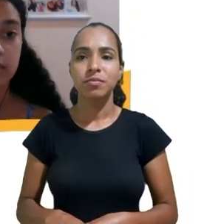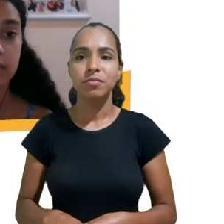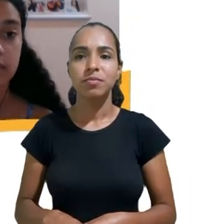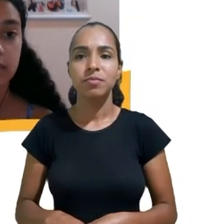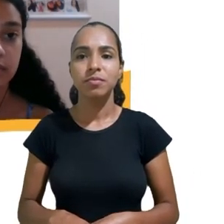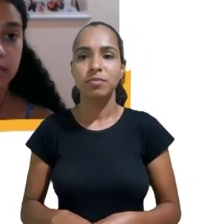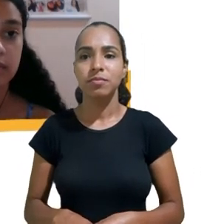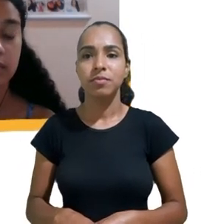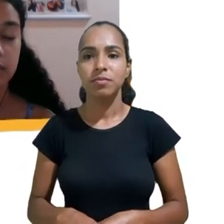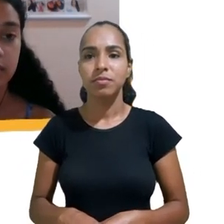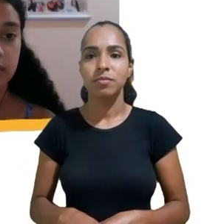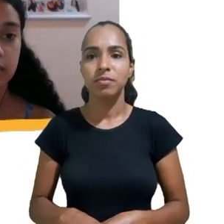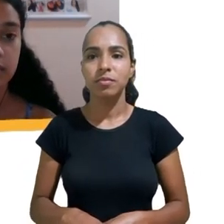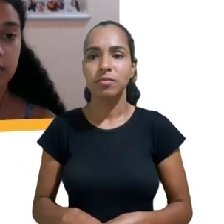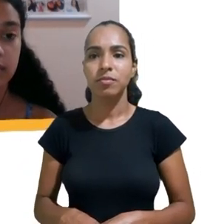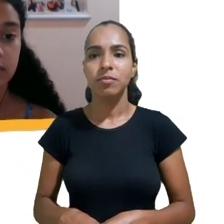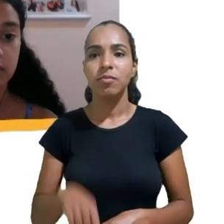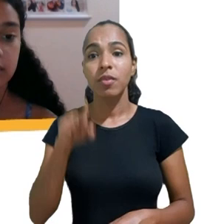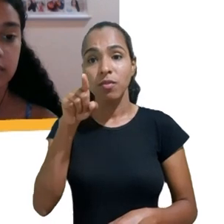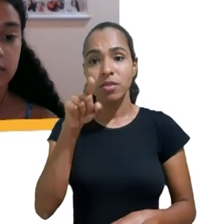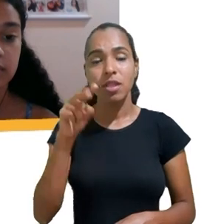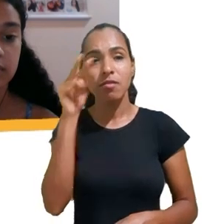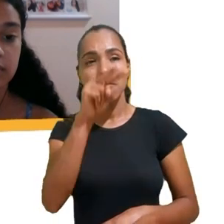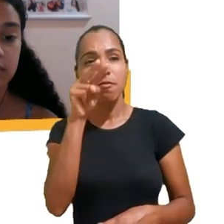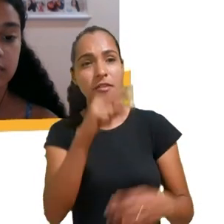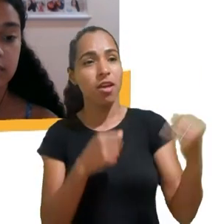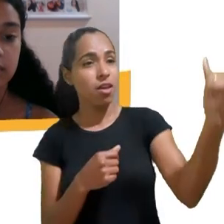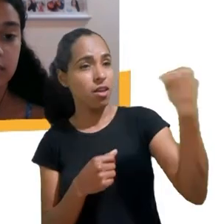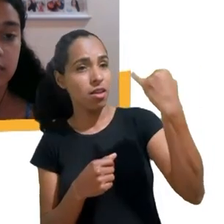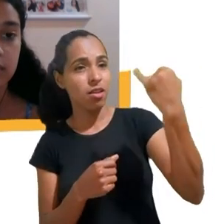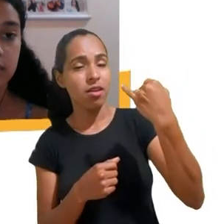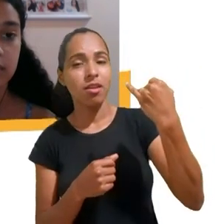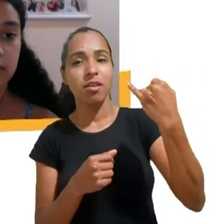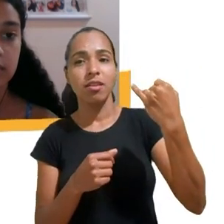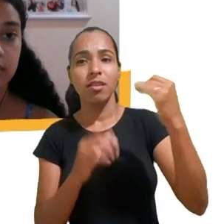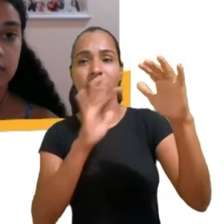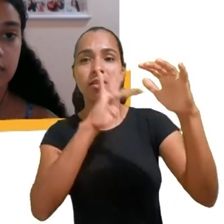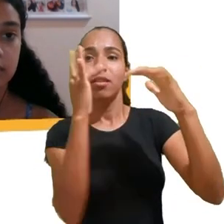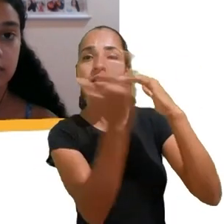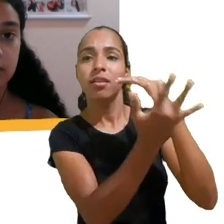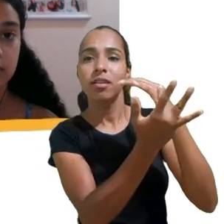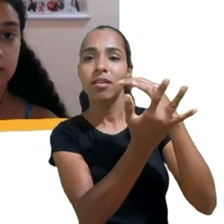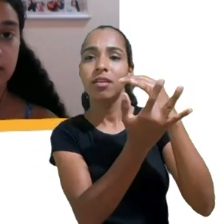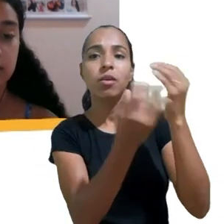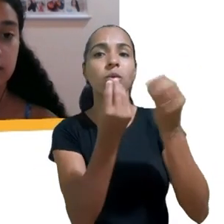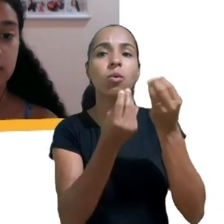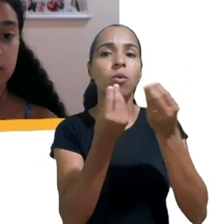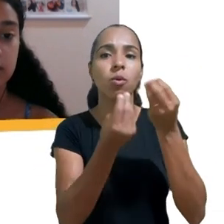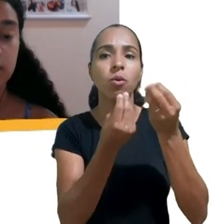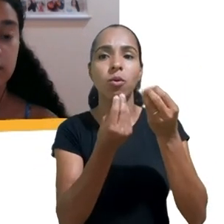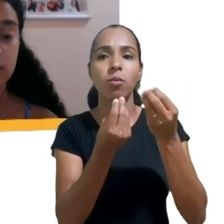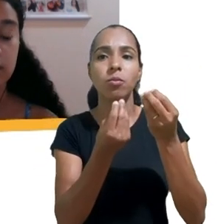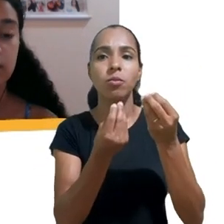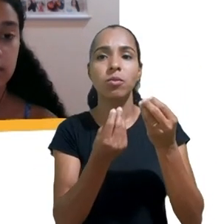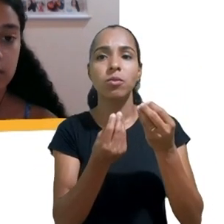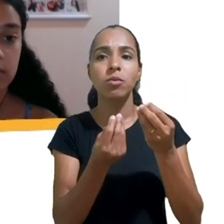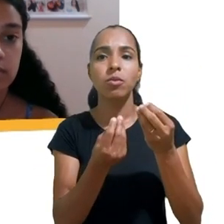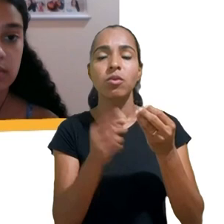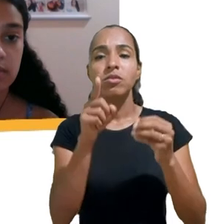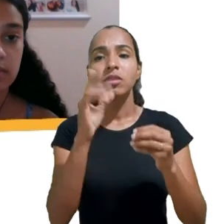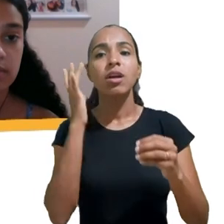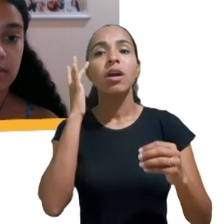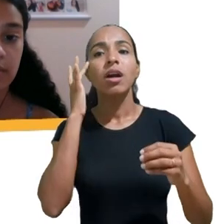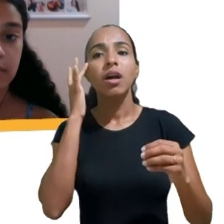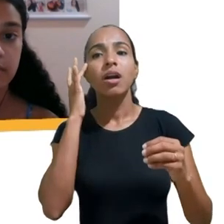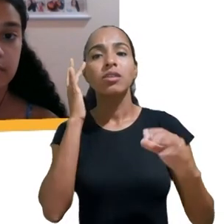anúncios, as publicidades que chegam para você nas redes sociais, você acha que elas são invasivas, que elas de alguma forma apareceram ali porque você falou